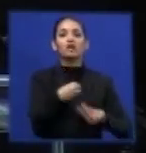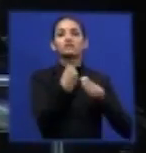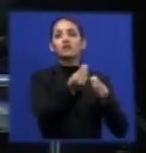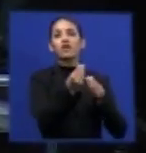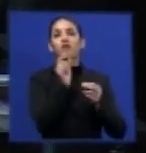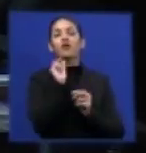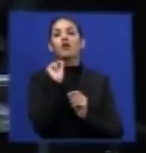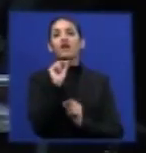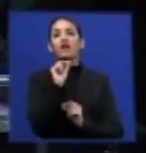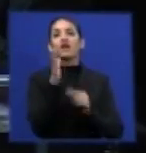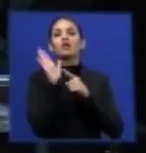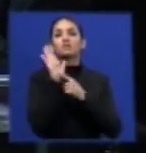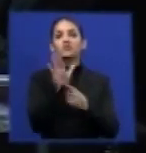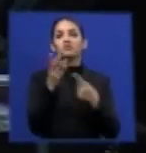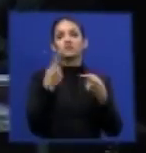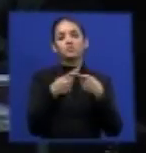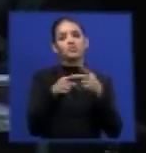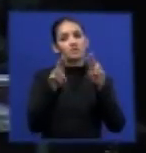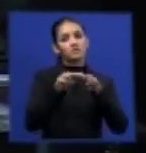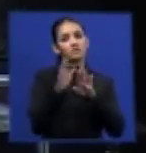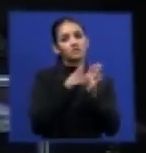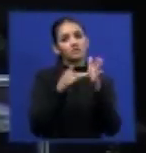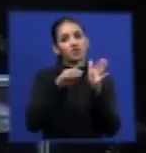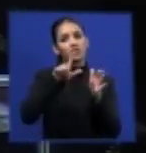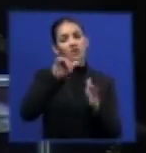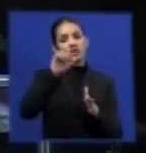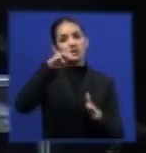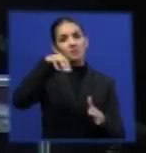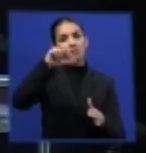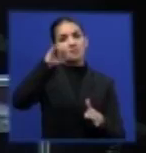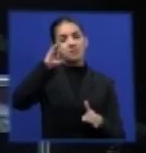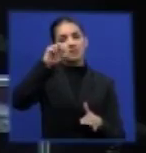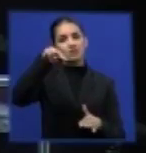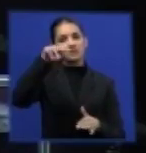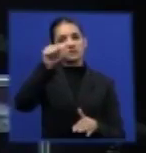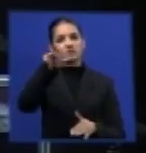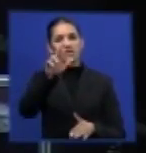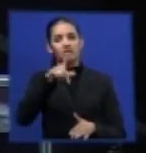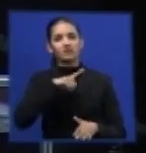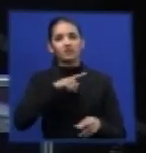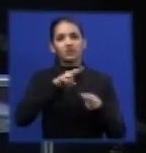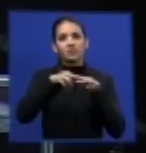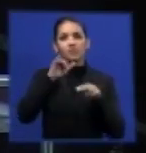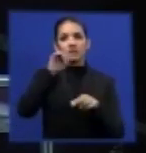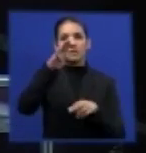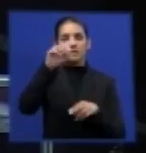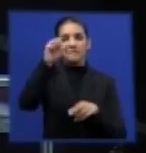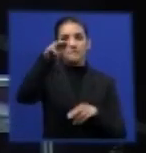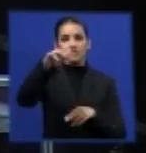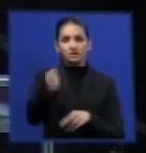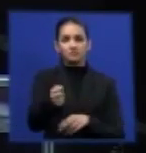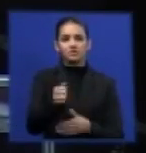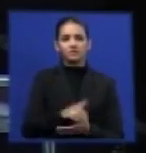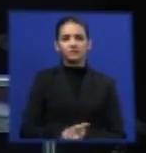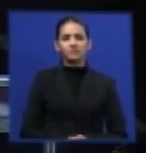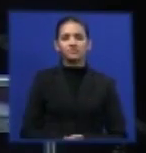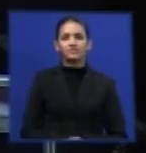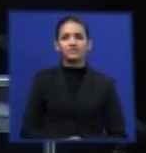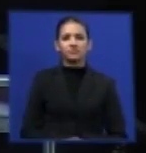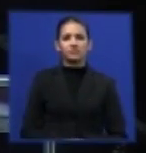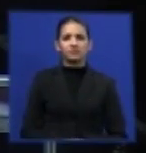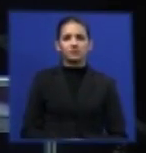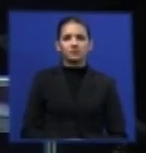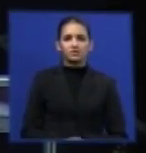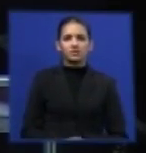em face dessas liminares, passa-se pelo Ibama, passa-se pelo